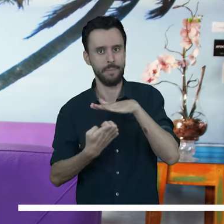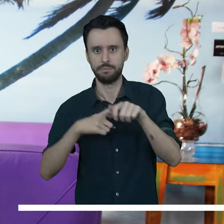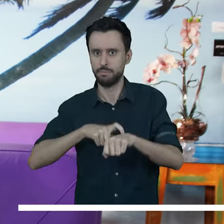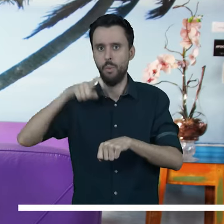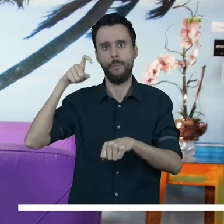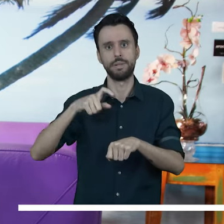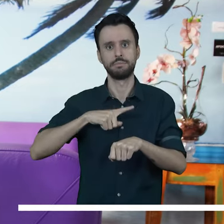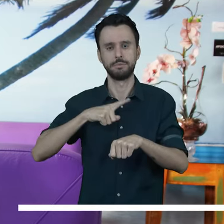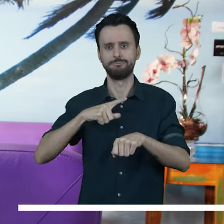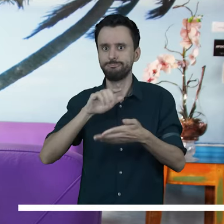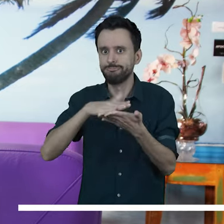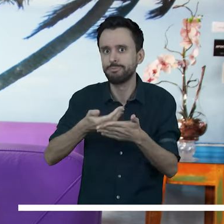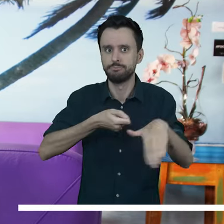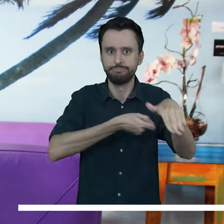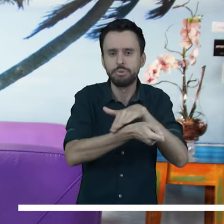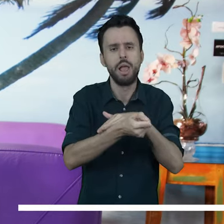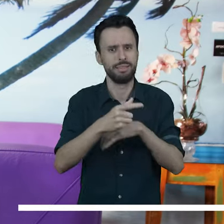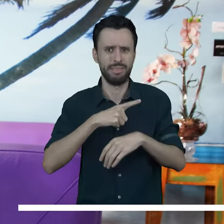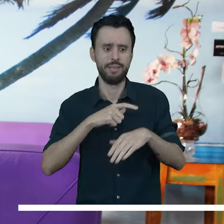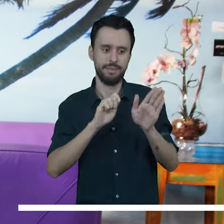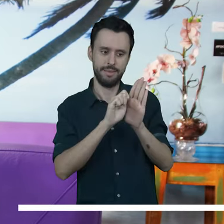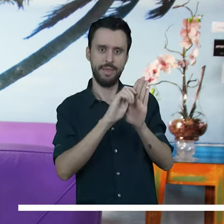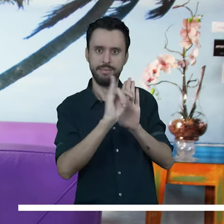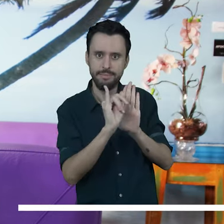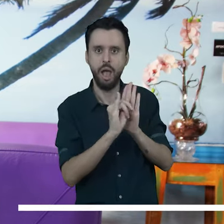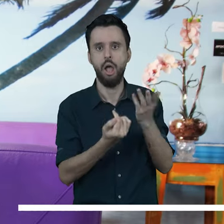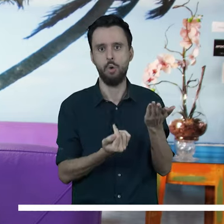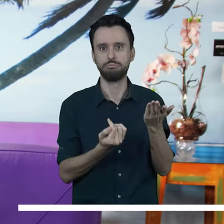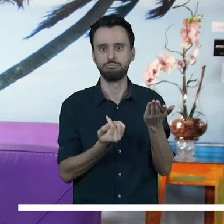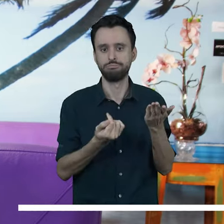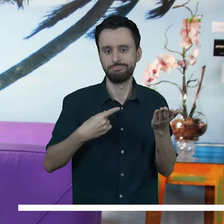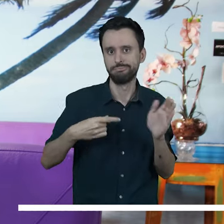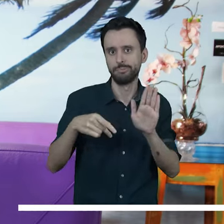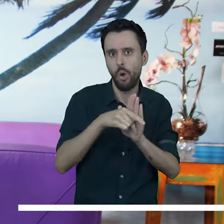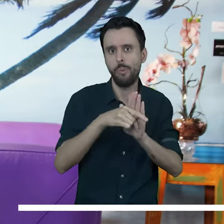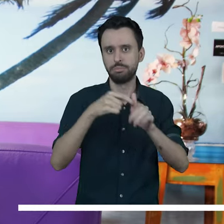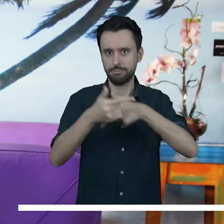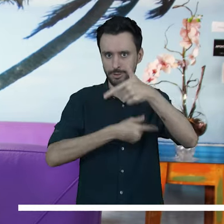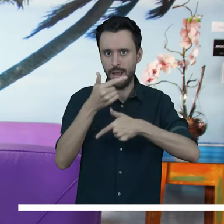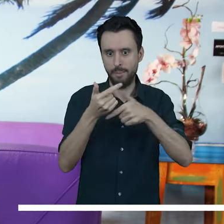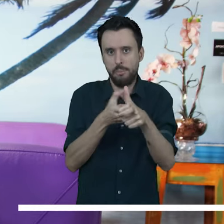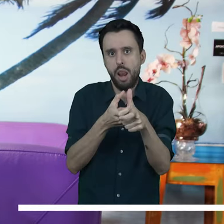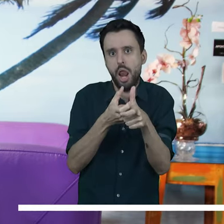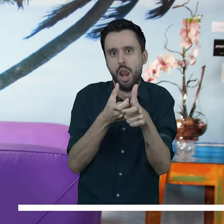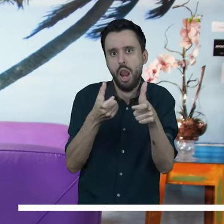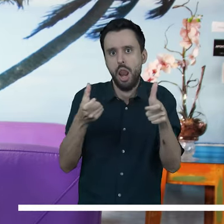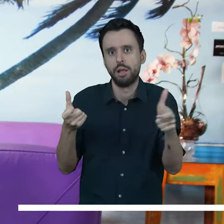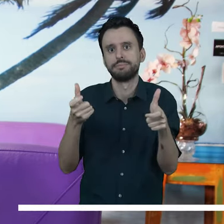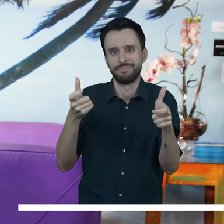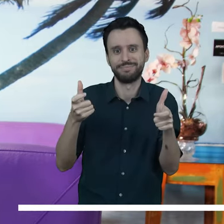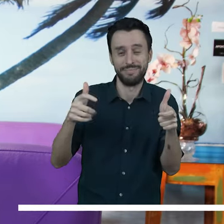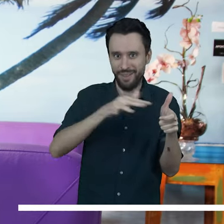próprias empresas. Então, antes do momento da atuação enquanto intérprete, tem os momentos dos editais. Então, a atuação enquanto